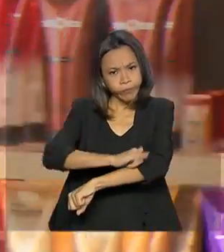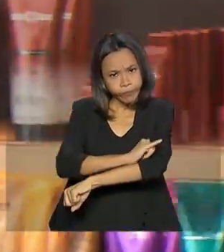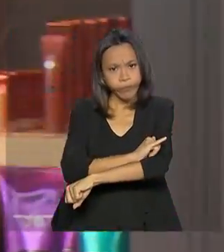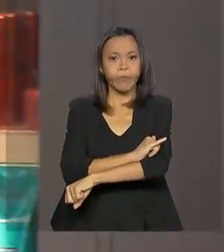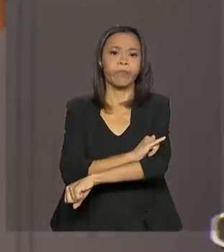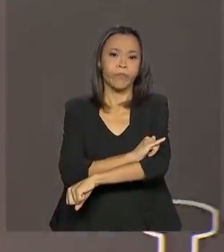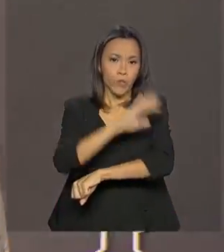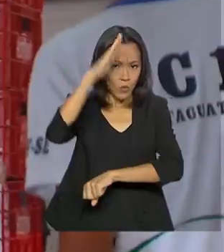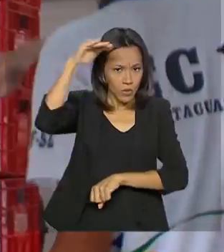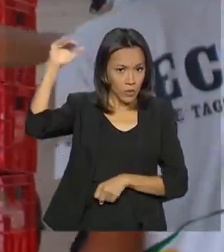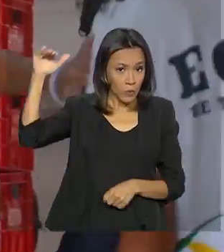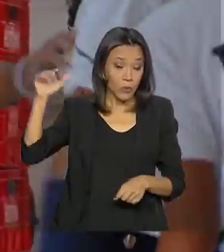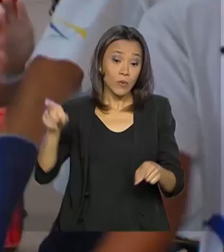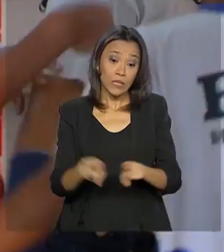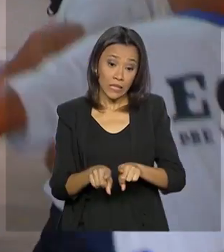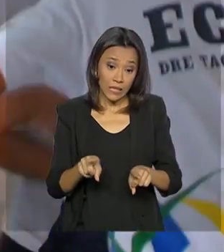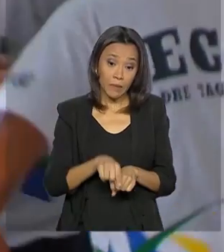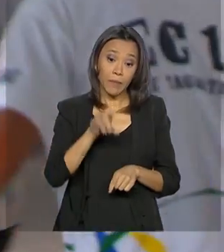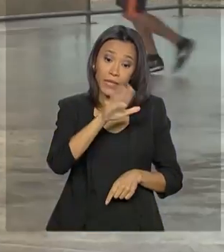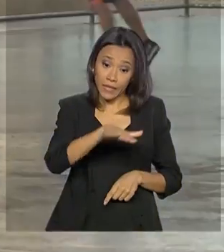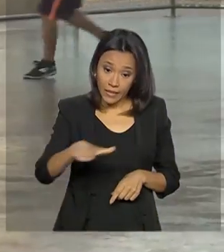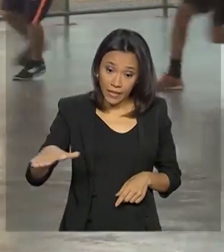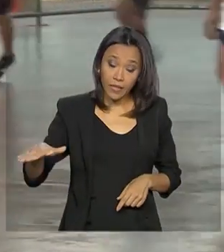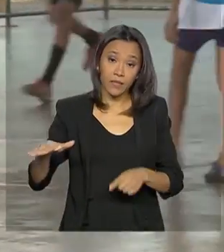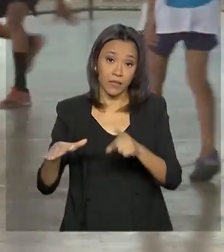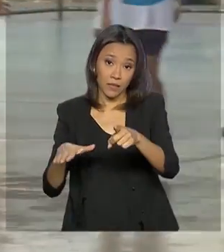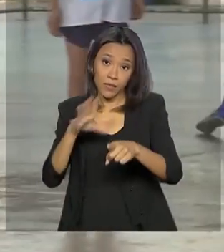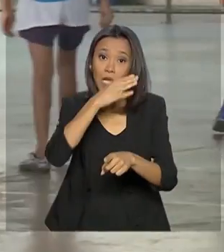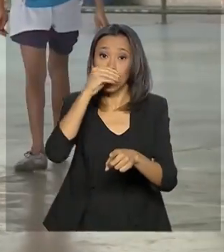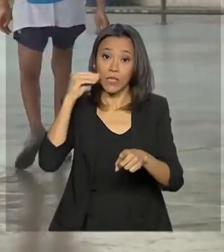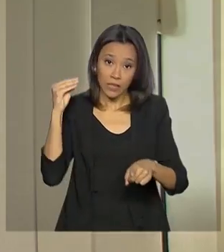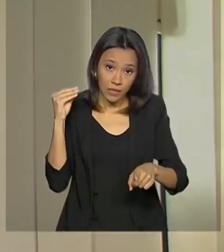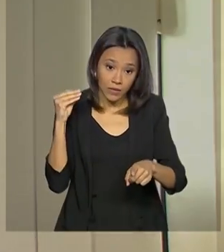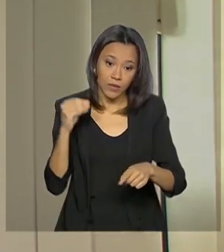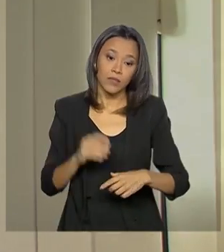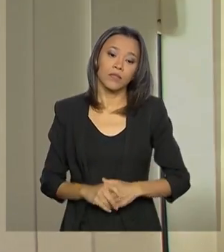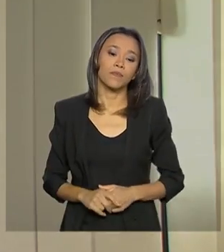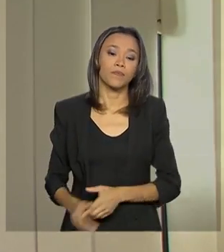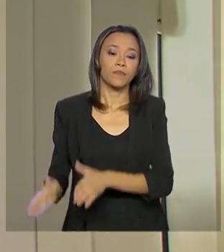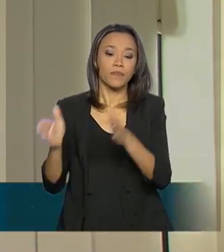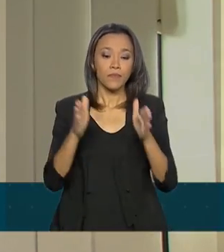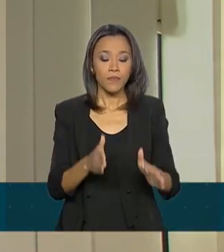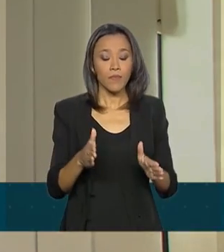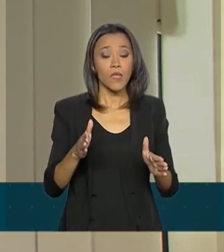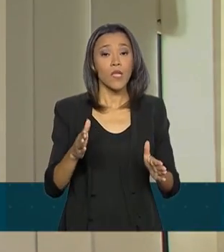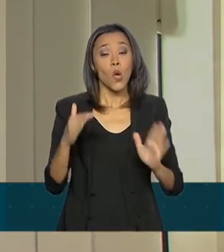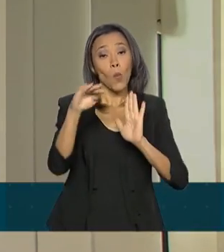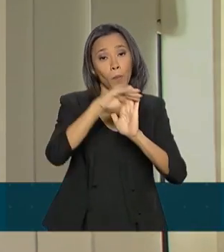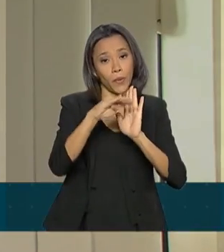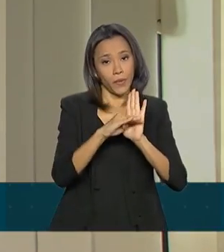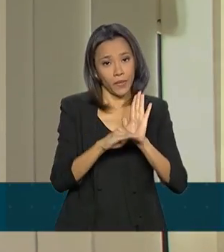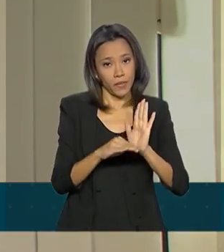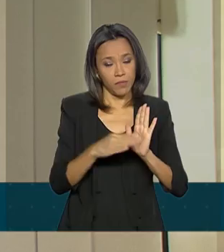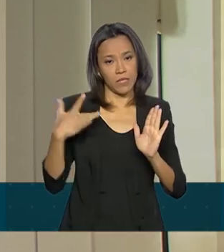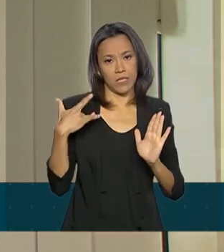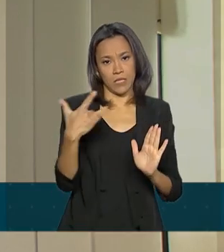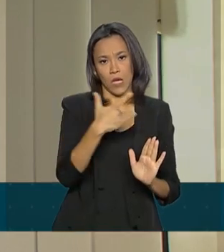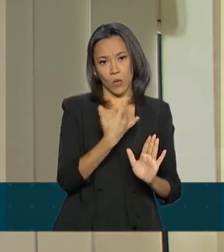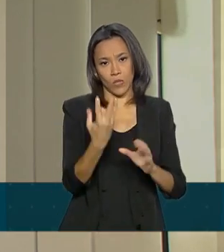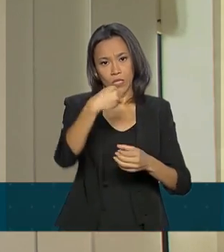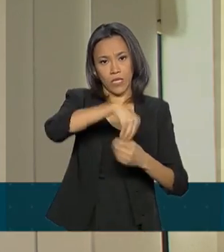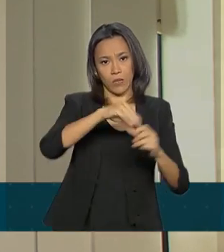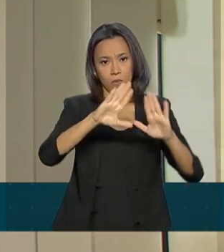tanto nos adultos quanto em crianças e adolescentes. O Programa Saúde na Escola, que é um programa intersetorial